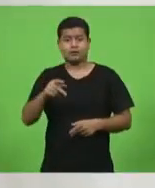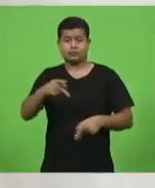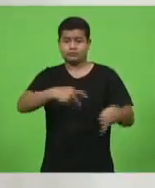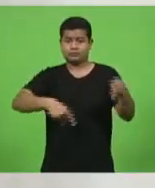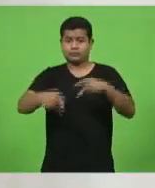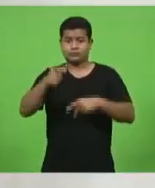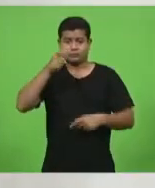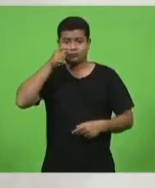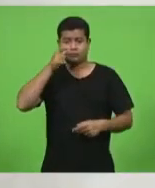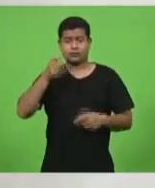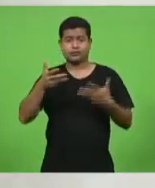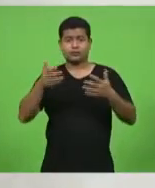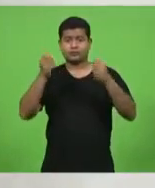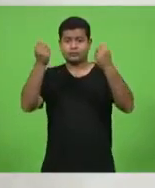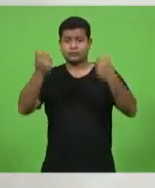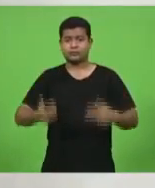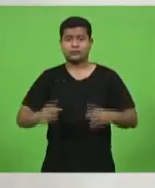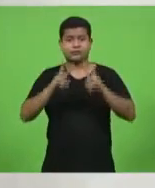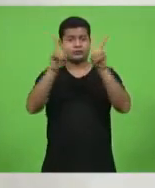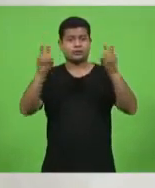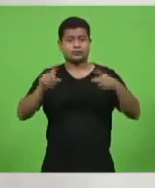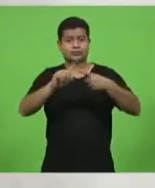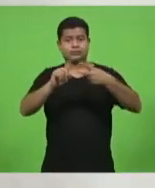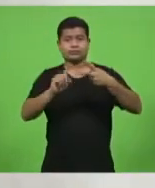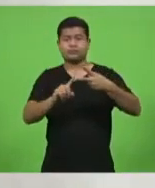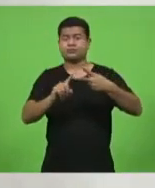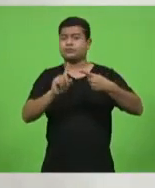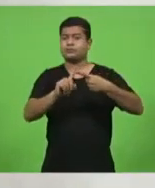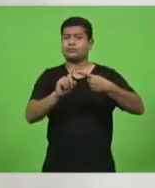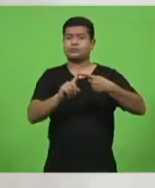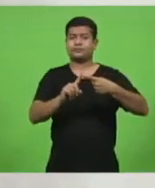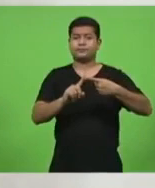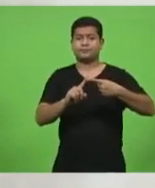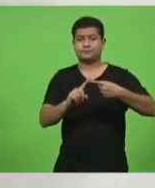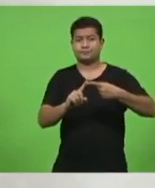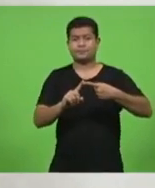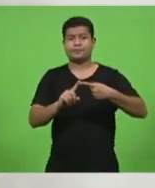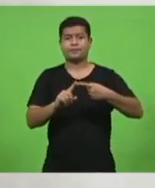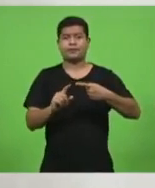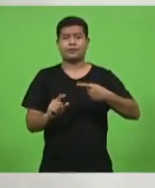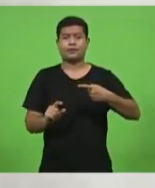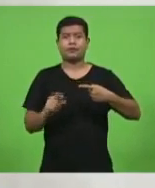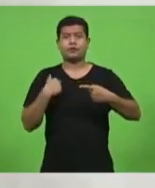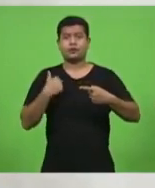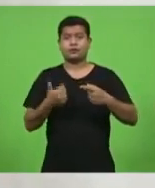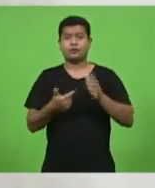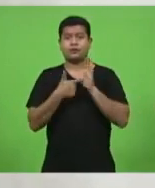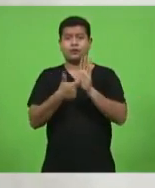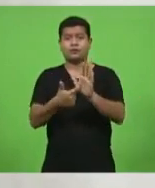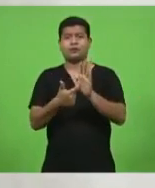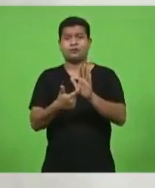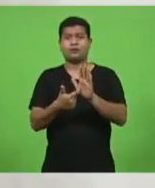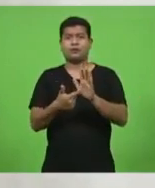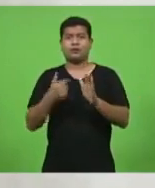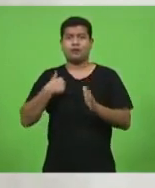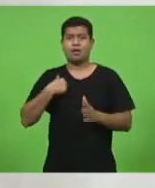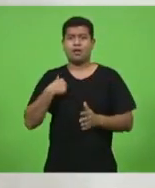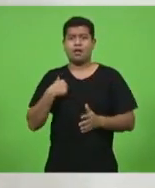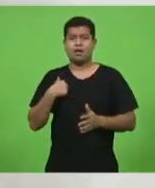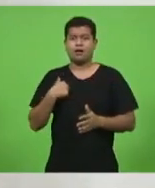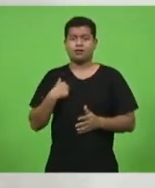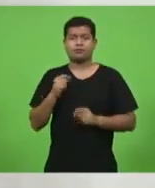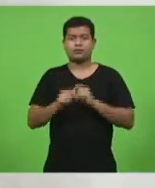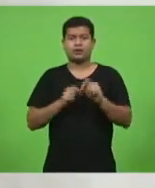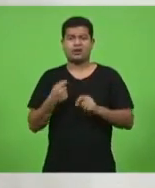manifestações da manhã desta quinta-feira. A primeira é que eu quero, só para mostrar que eu não sou daquele tipo oposição chato,